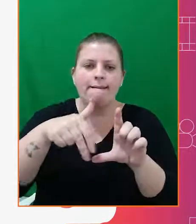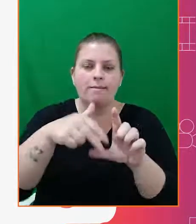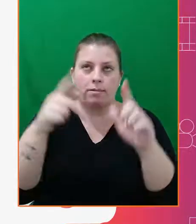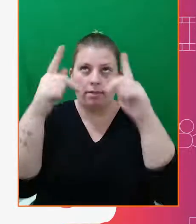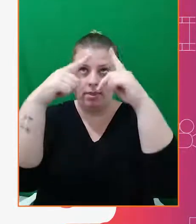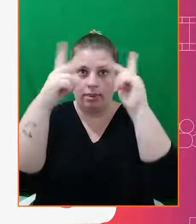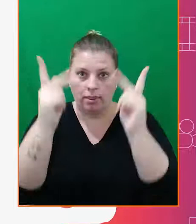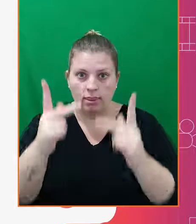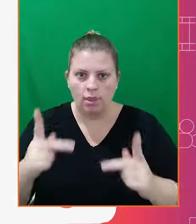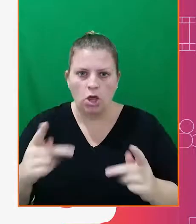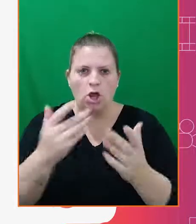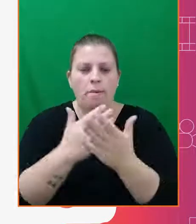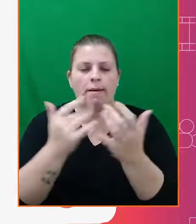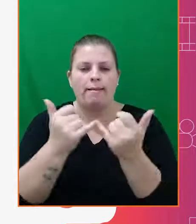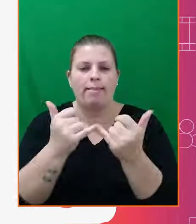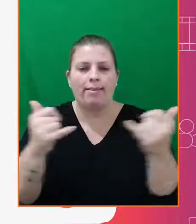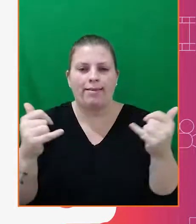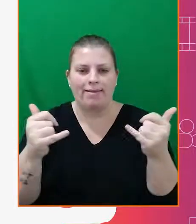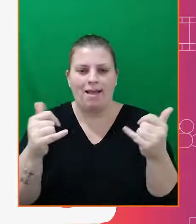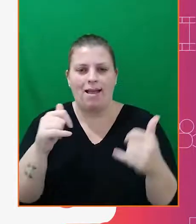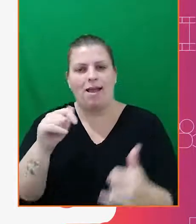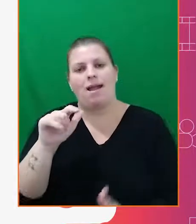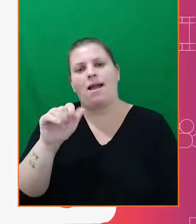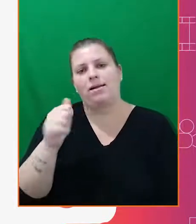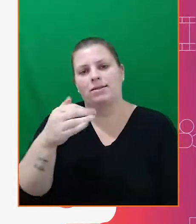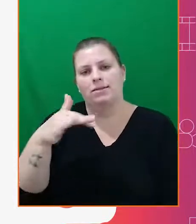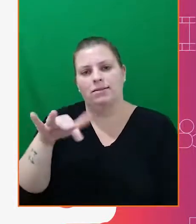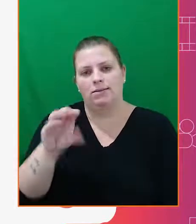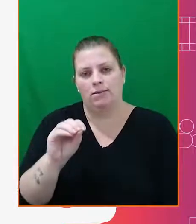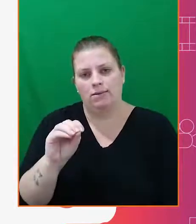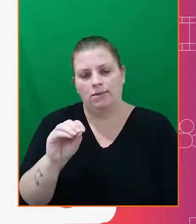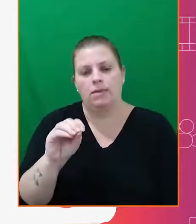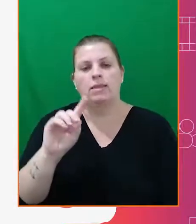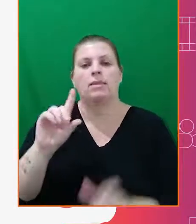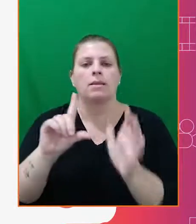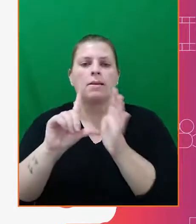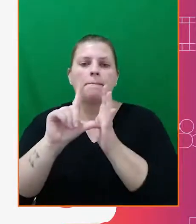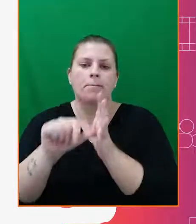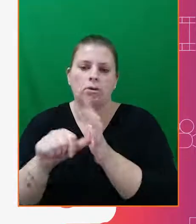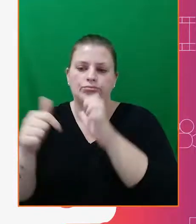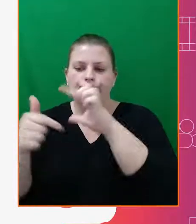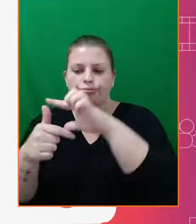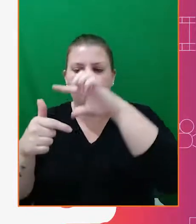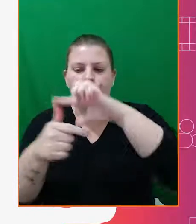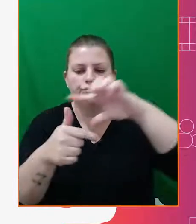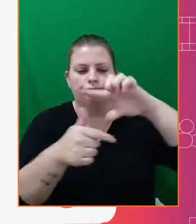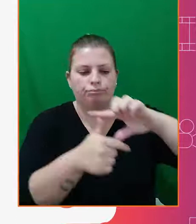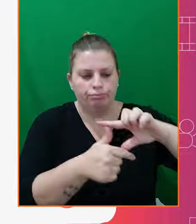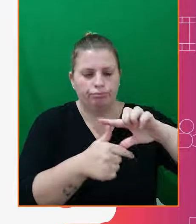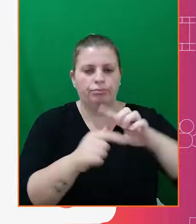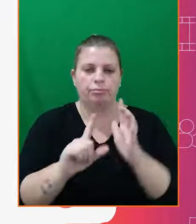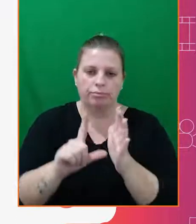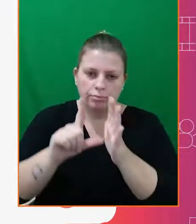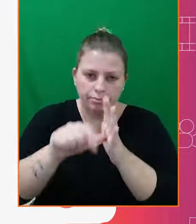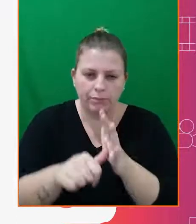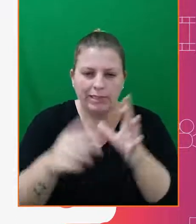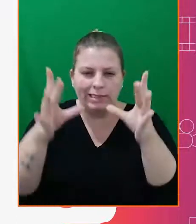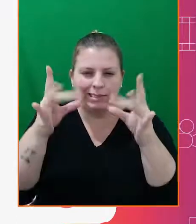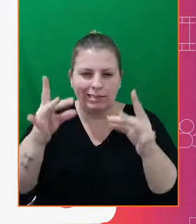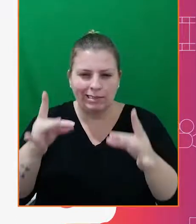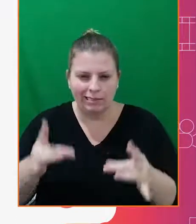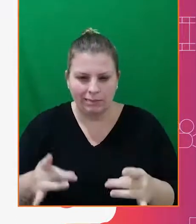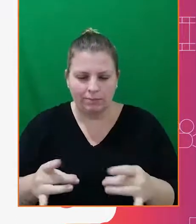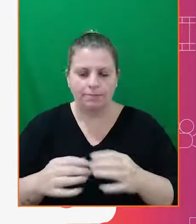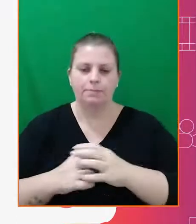pelas linhas de ação e depois desenhar os esqueletos e posteriormente acrescentar os